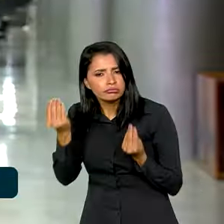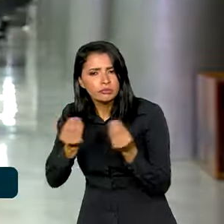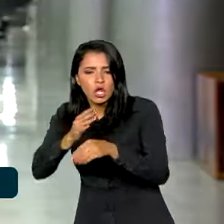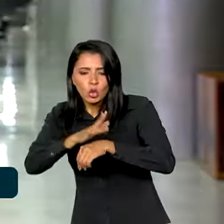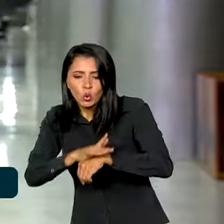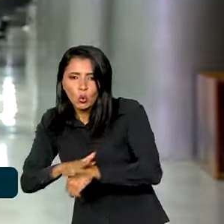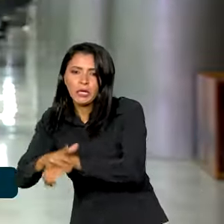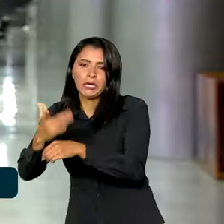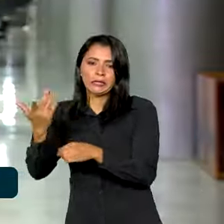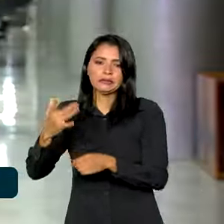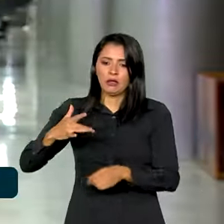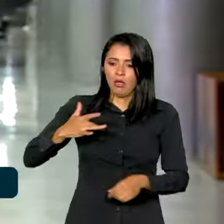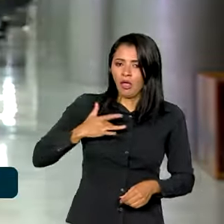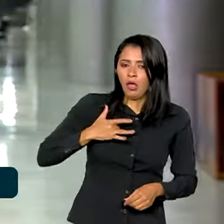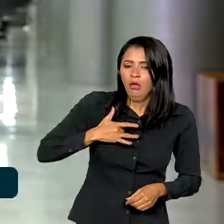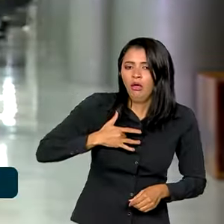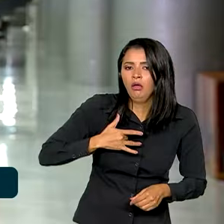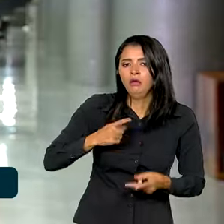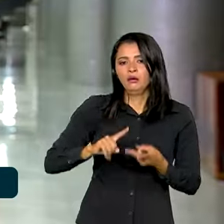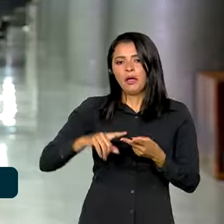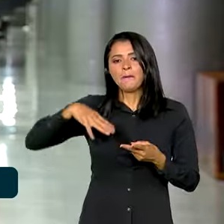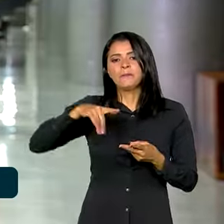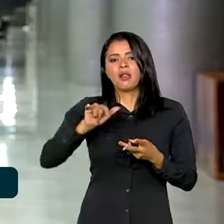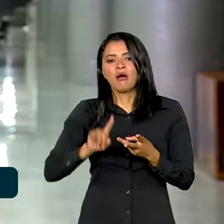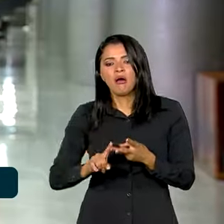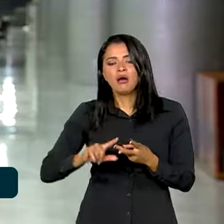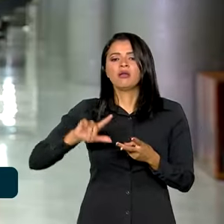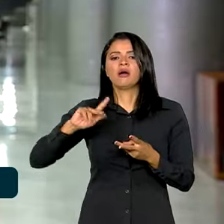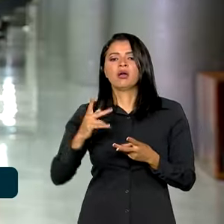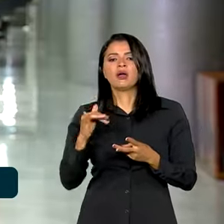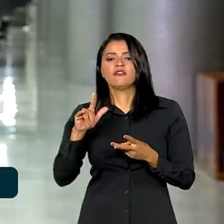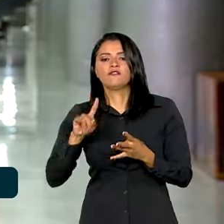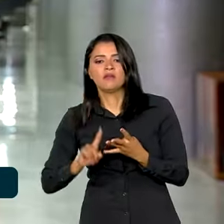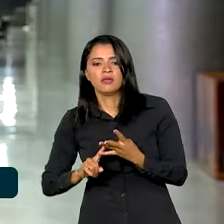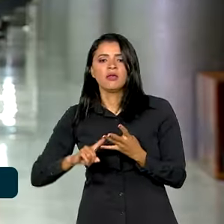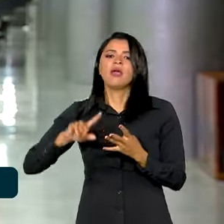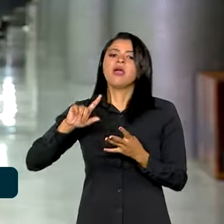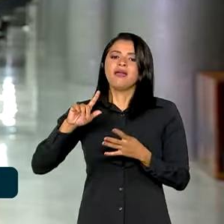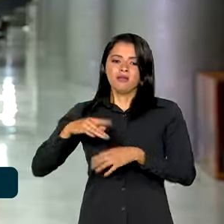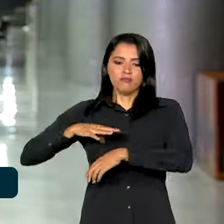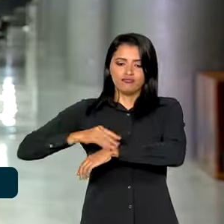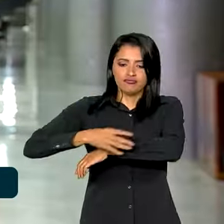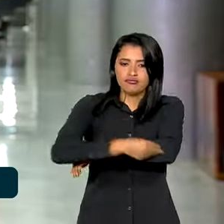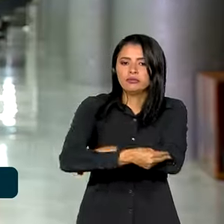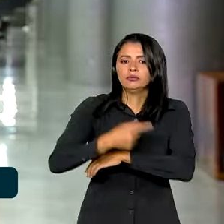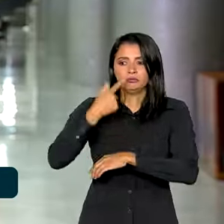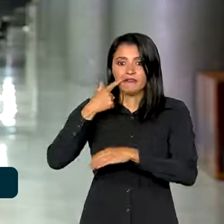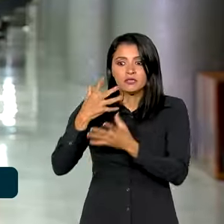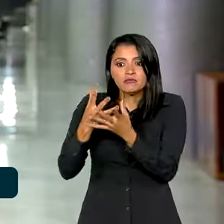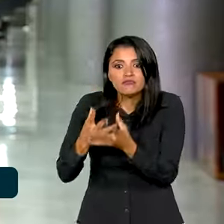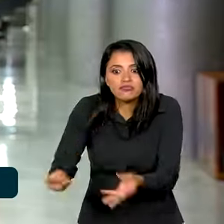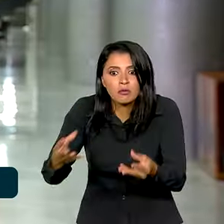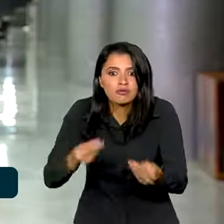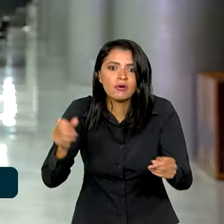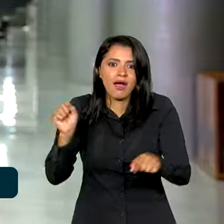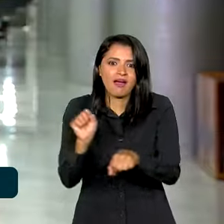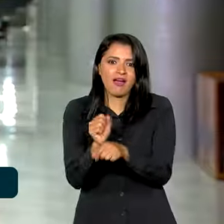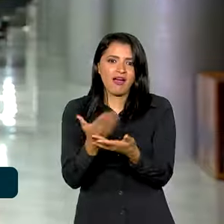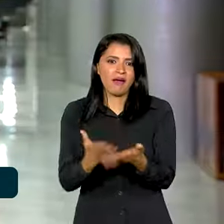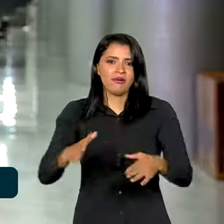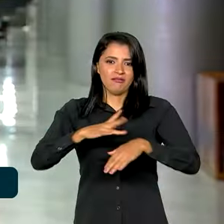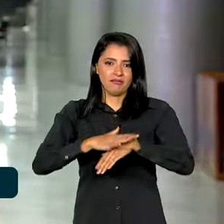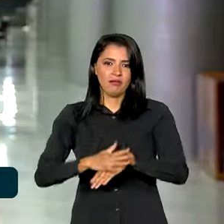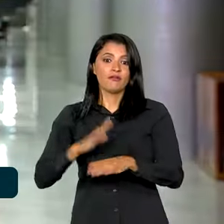doenças como tuberculose, malária, HIV e rancenis. E esse evento vai acontecer nesta